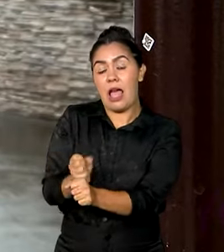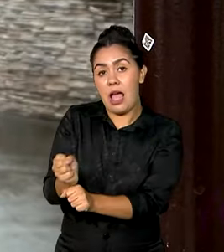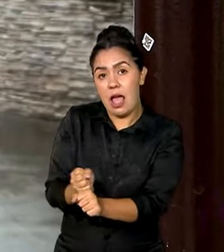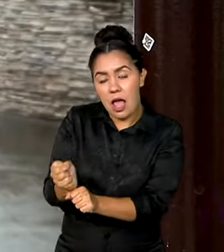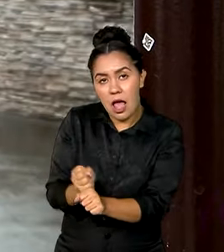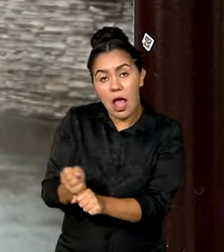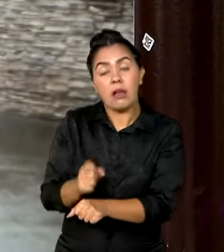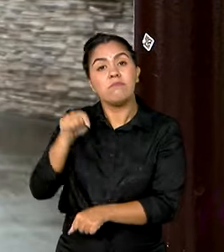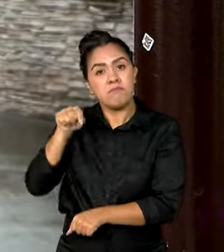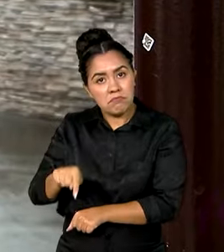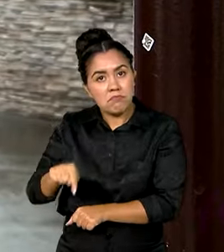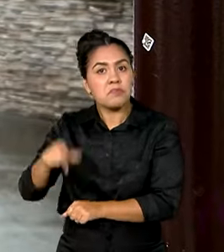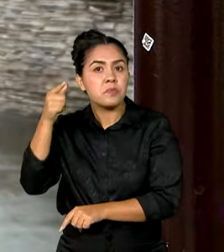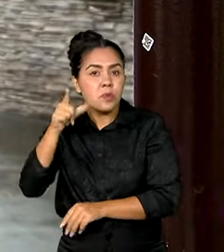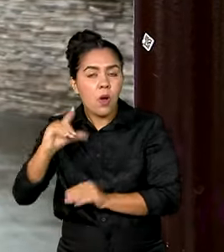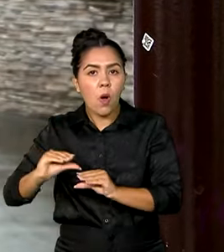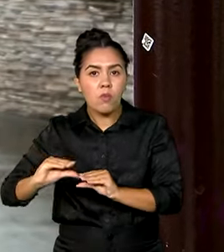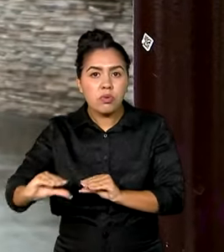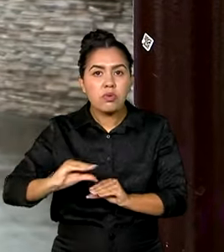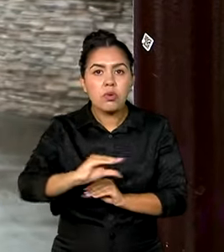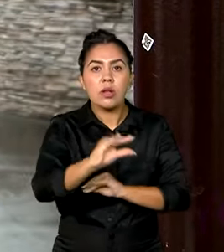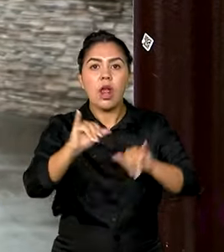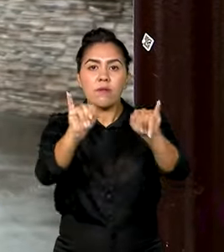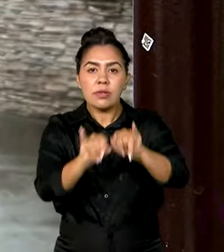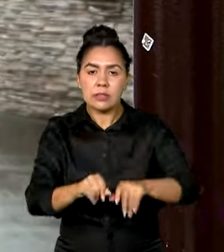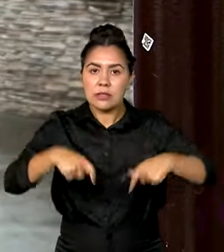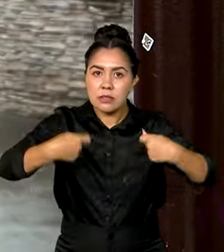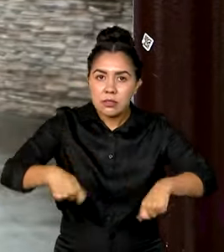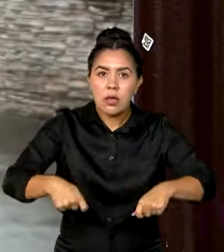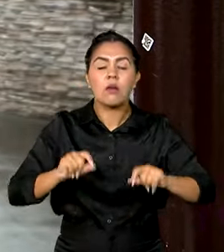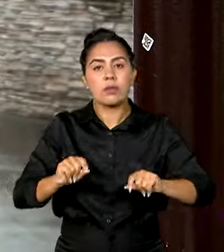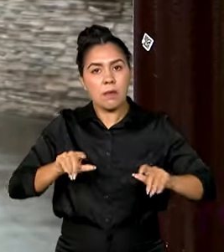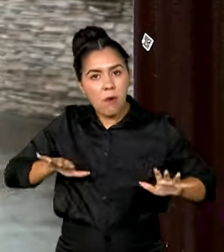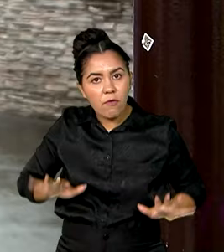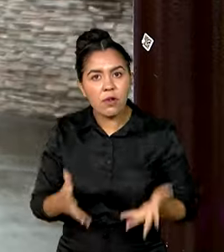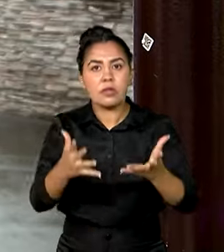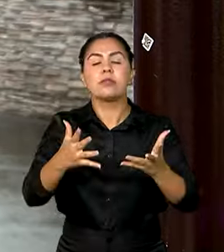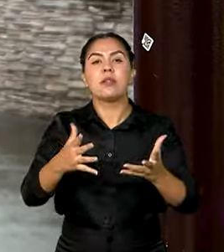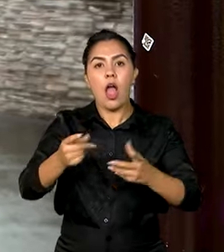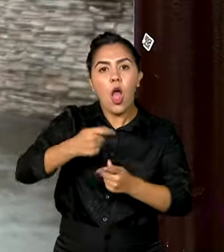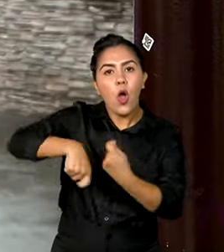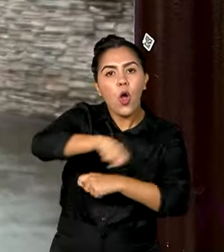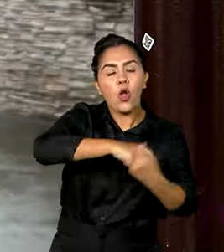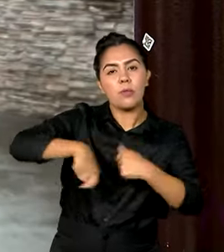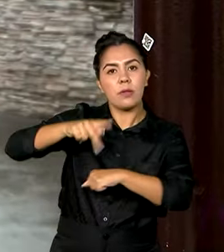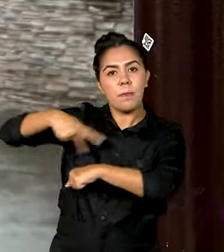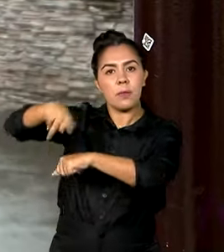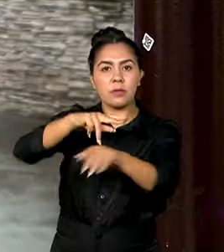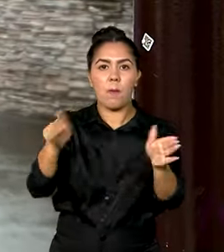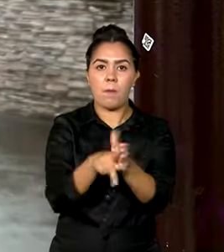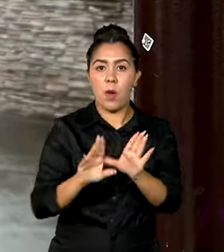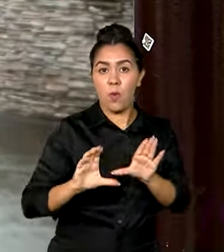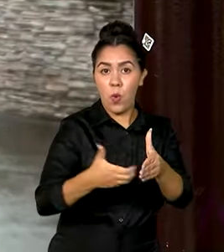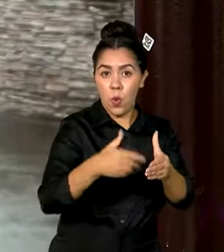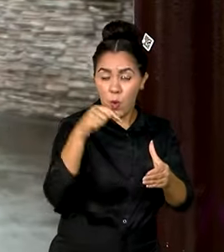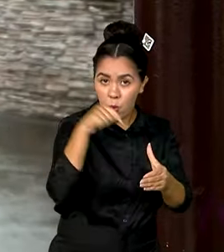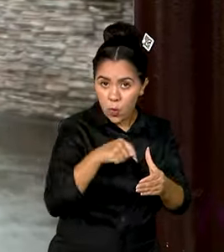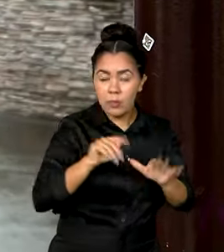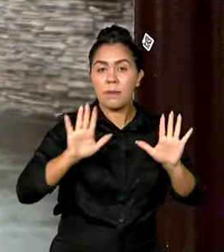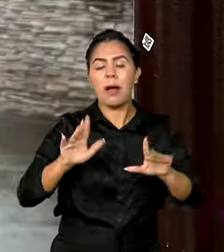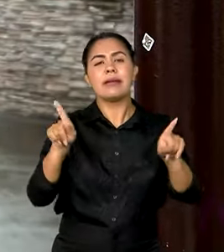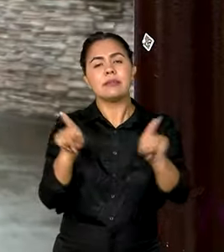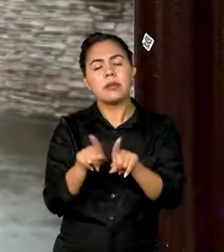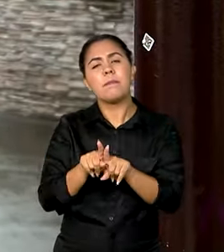tem investido na infraestrutura necessária para fortalecer as economias dos países integrantes do bloco. Ainda durante o